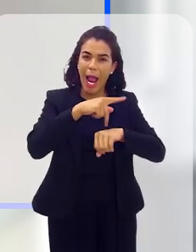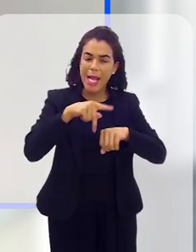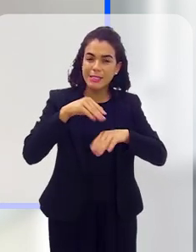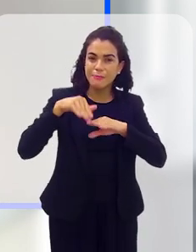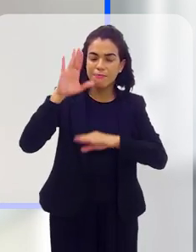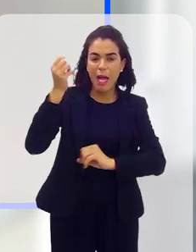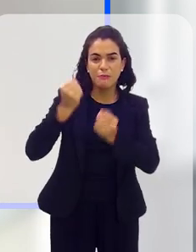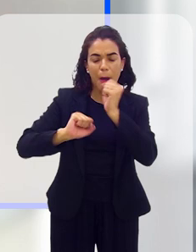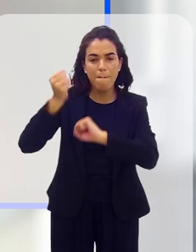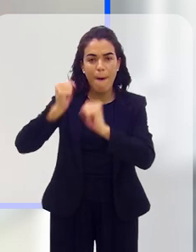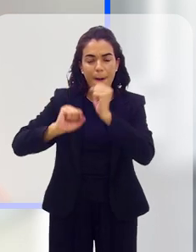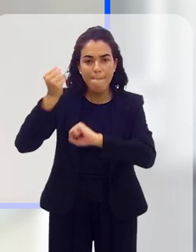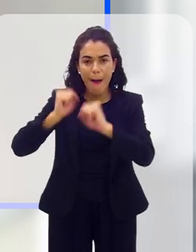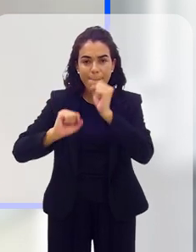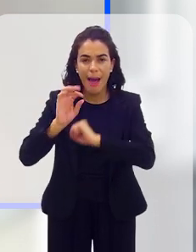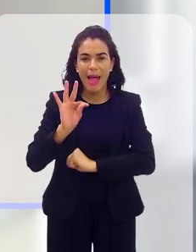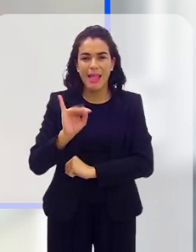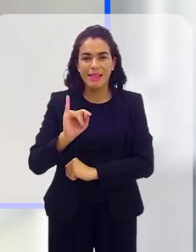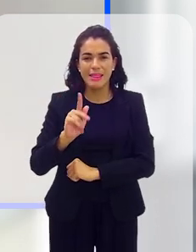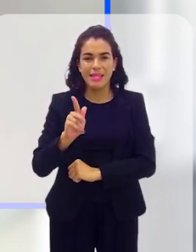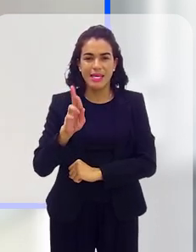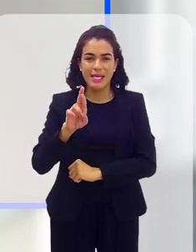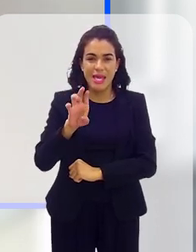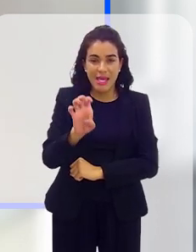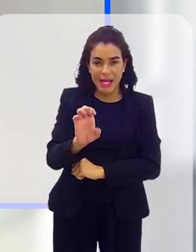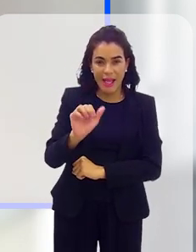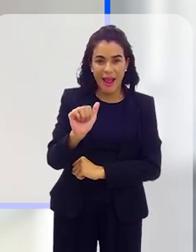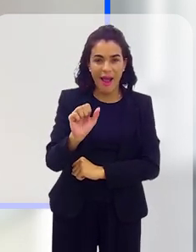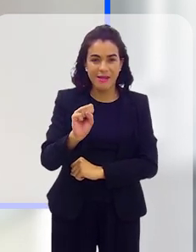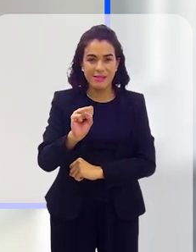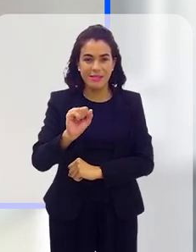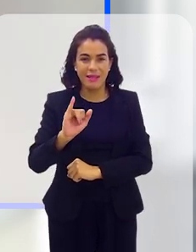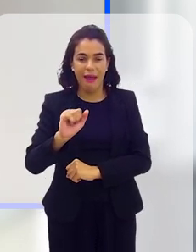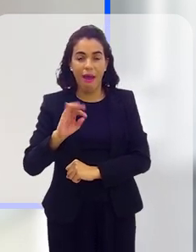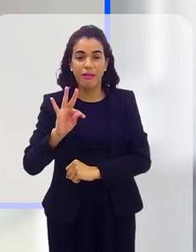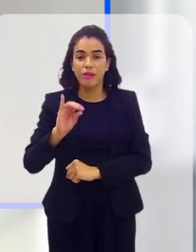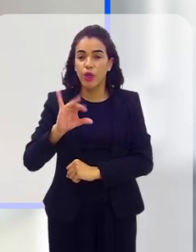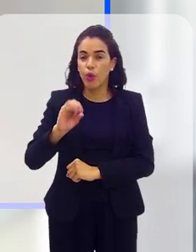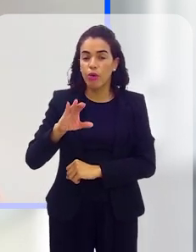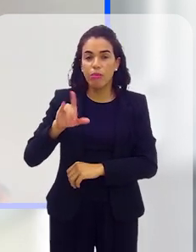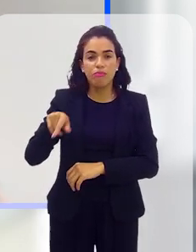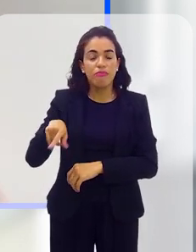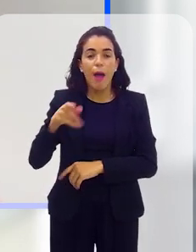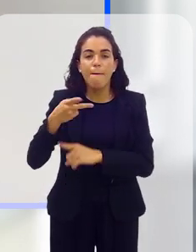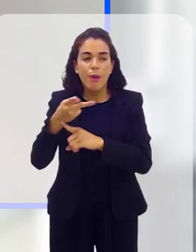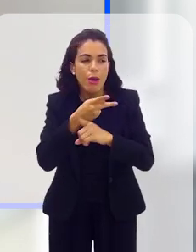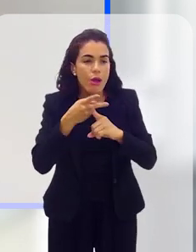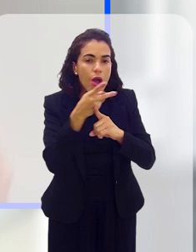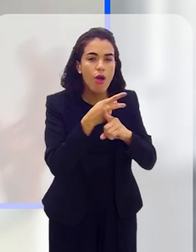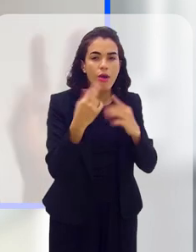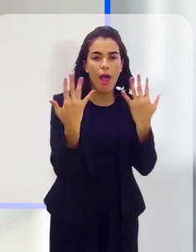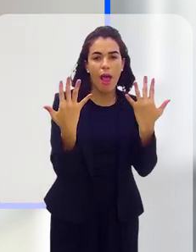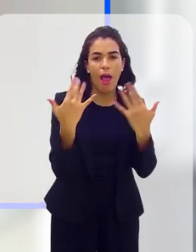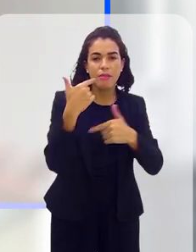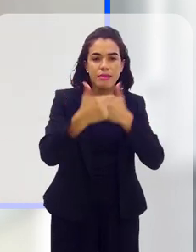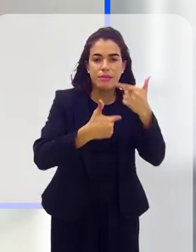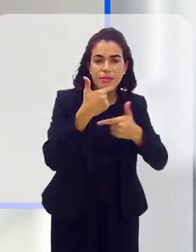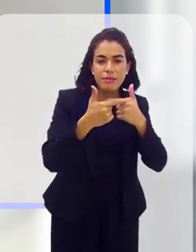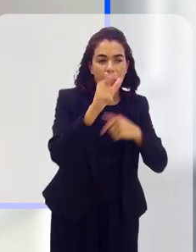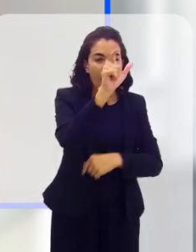essas grandes empresas transnacionais sempre vão buscar mão de obra mais vulnerável em